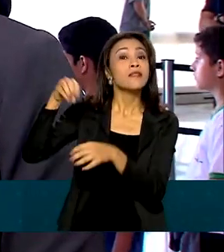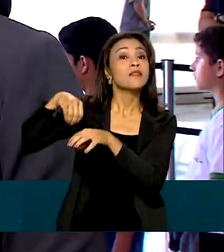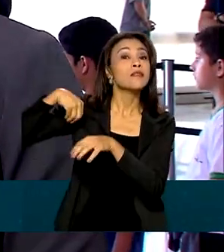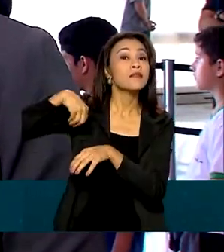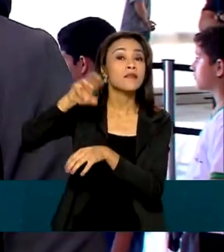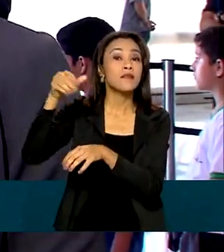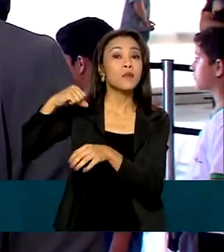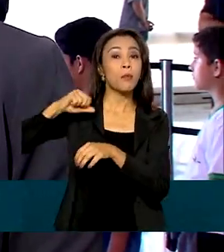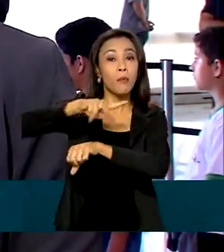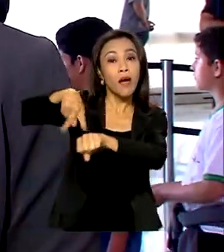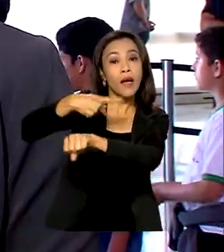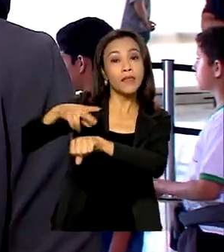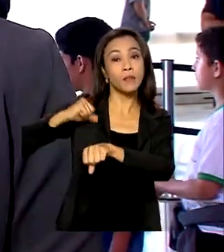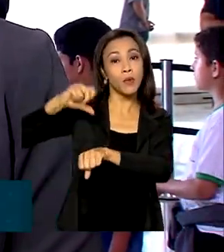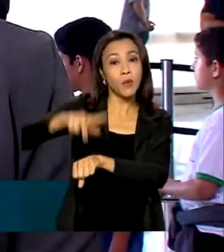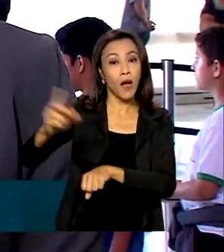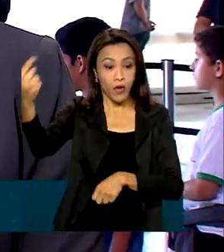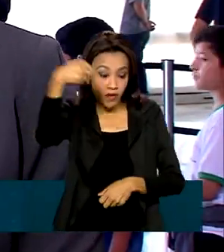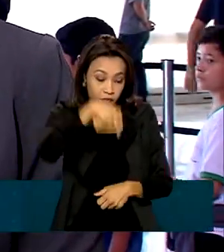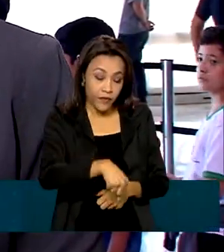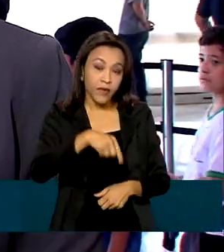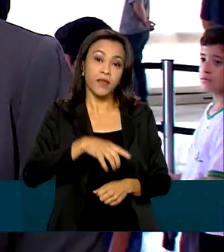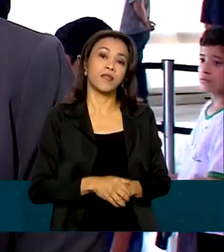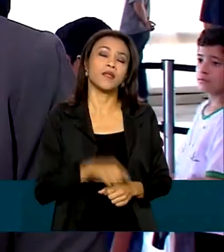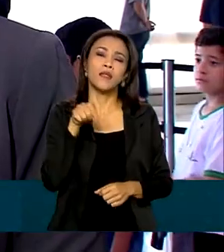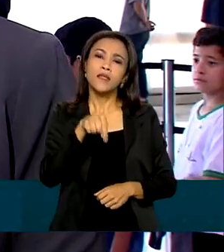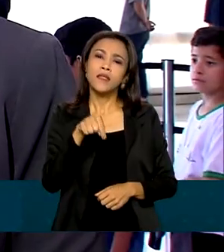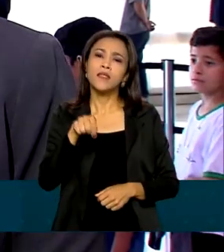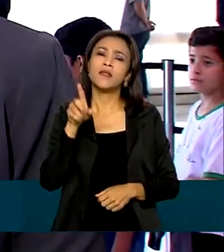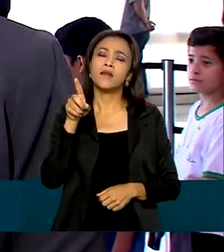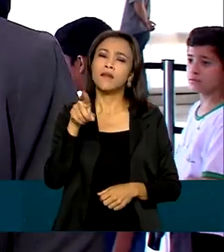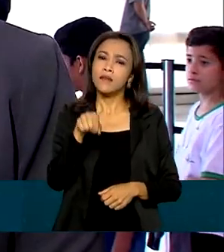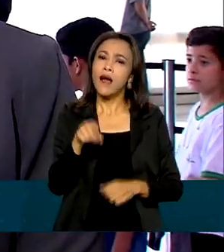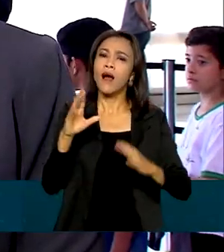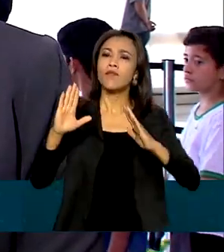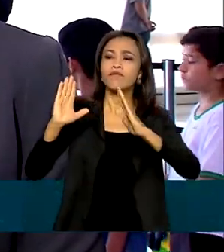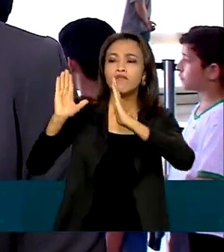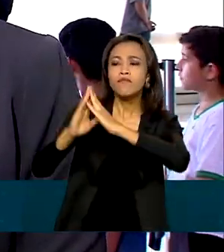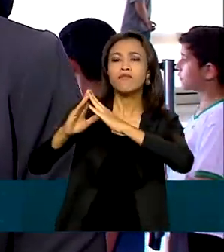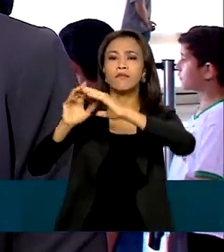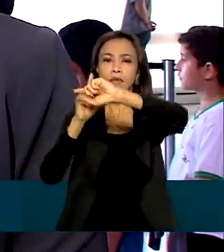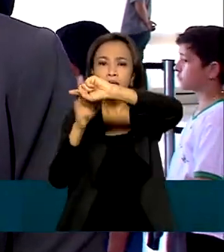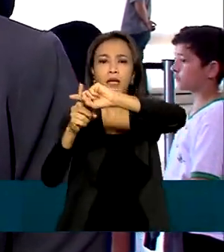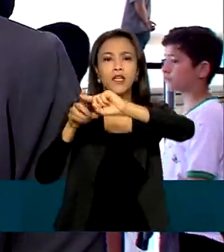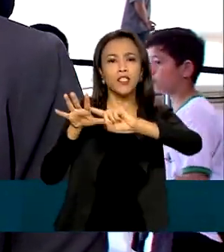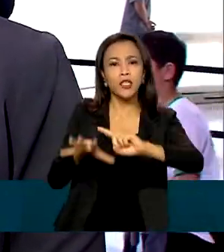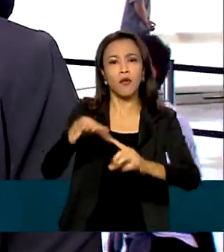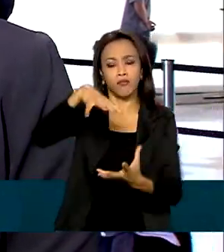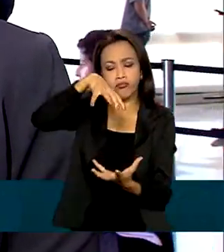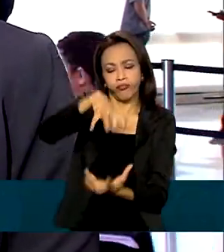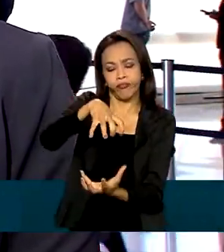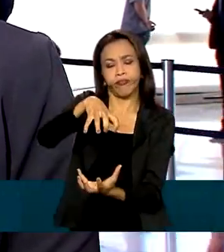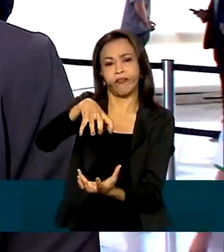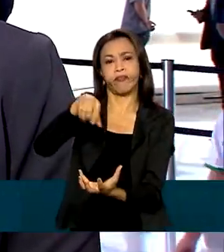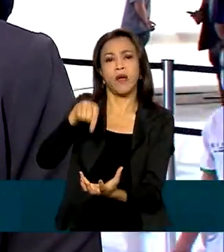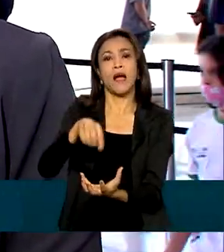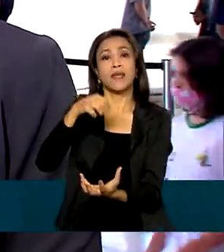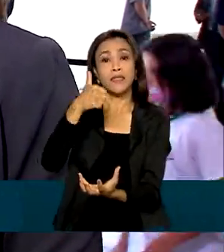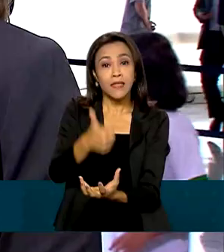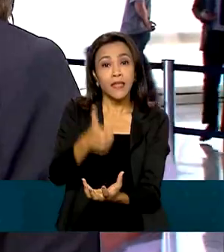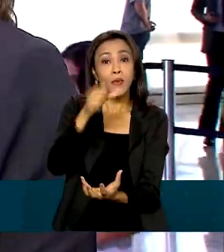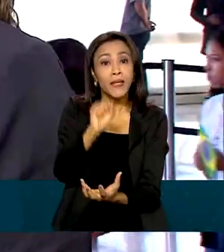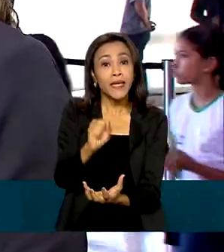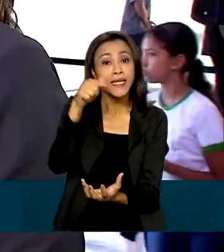Igreja Nossa Senhora da Lapa, na cidade de Porto, e está preservada em formol há 187 anos.